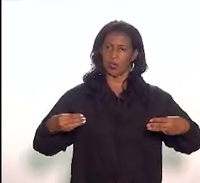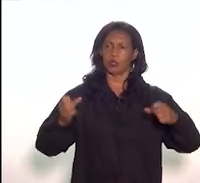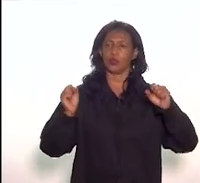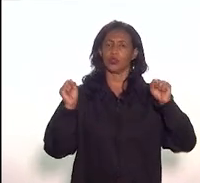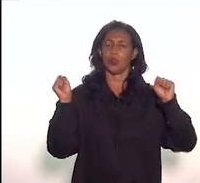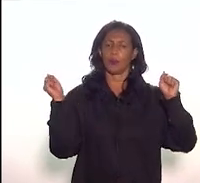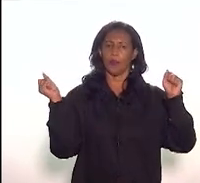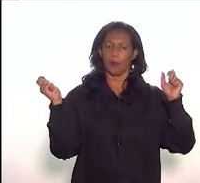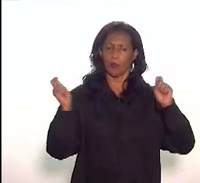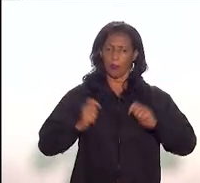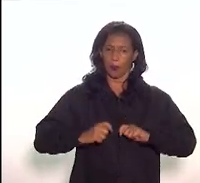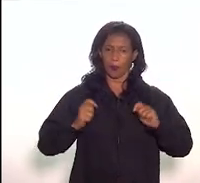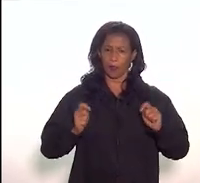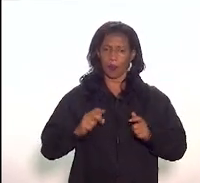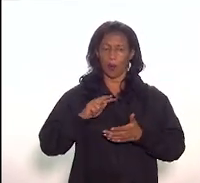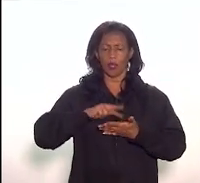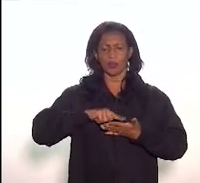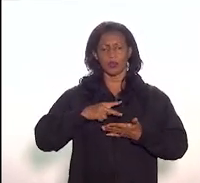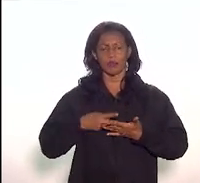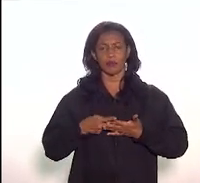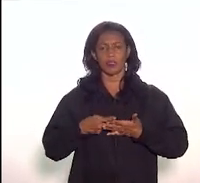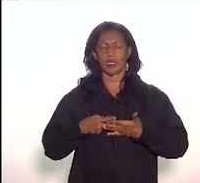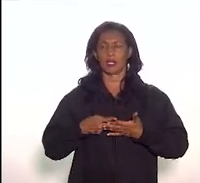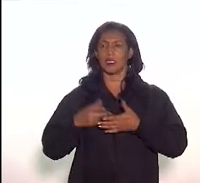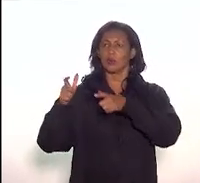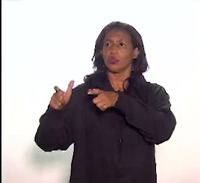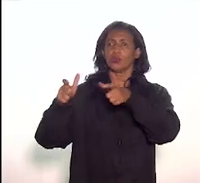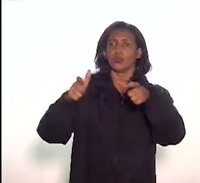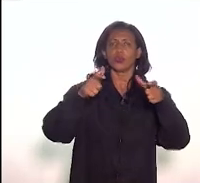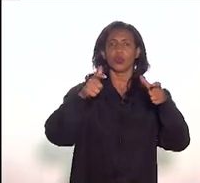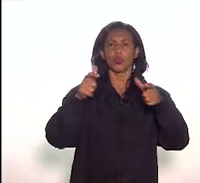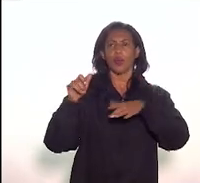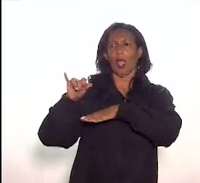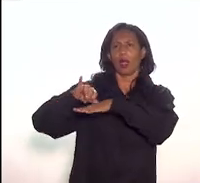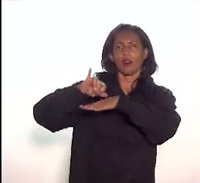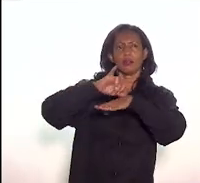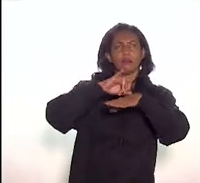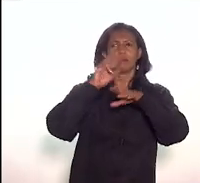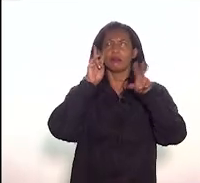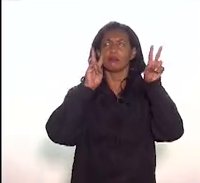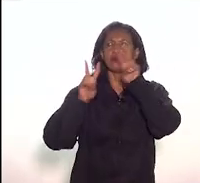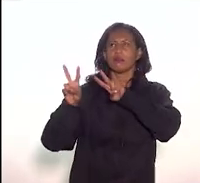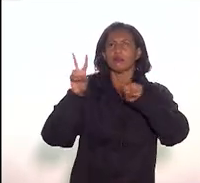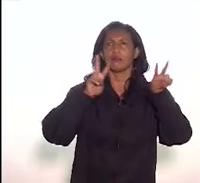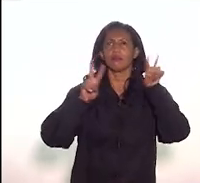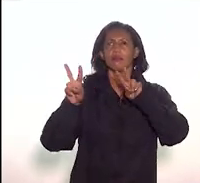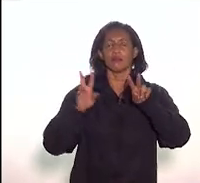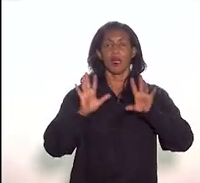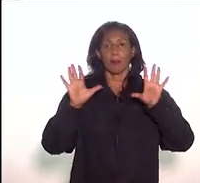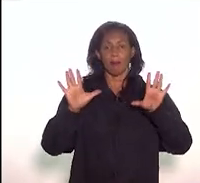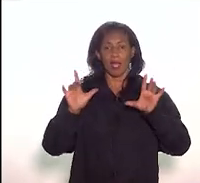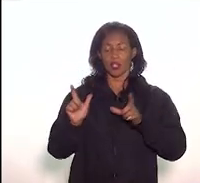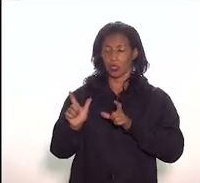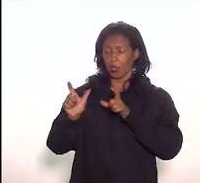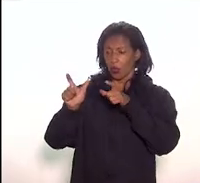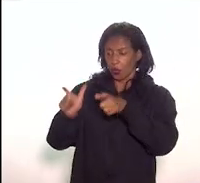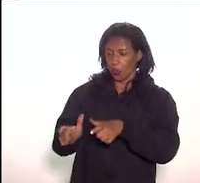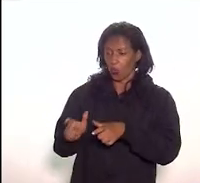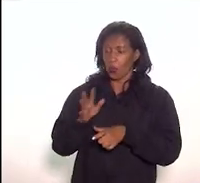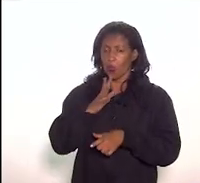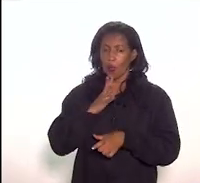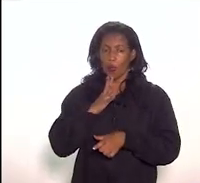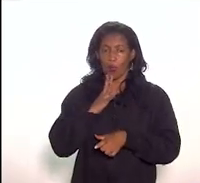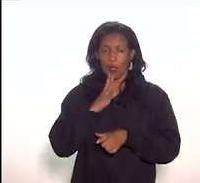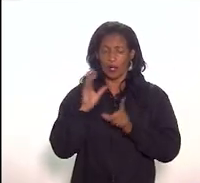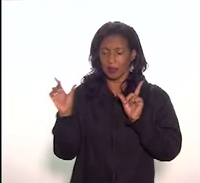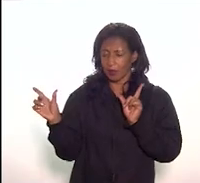centros de interpretação dos lugares e das comunidades a que servem, mas como disseminar esse conhecimento produzido